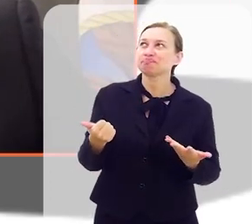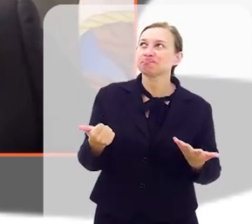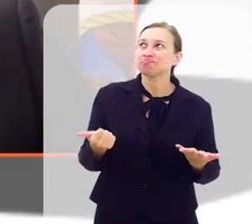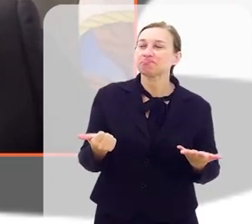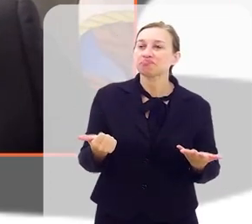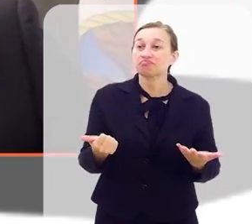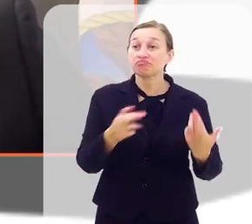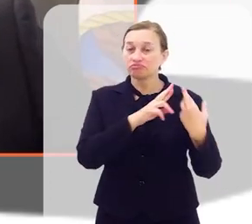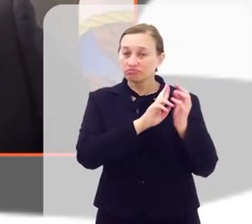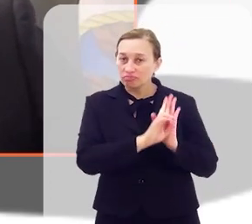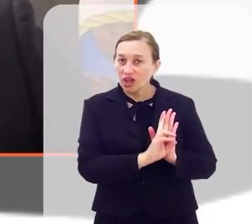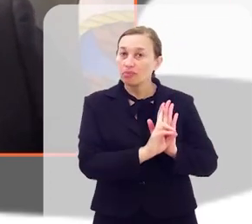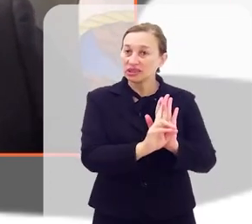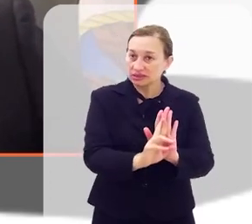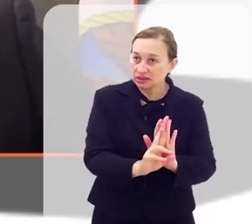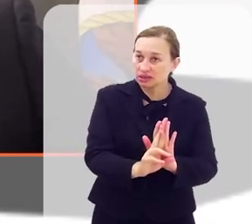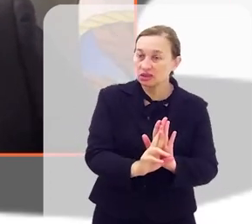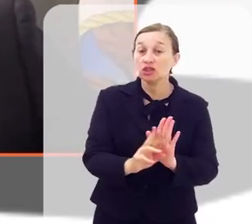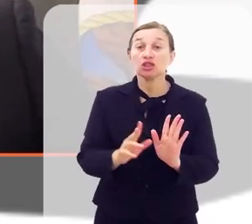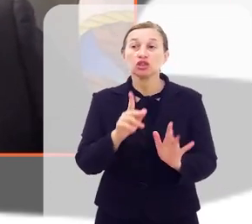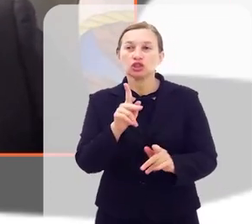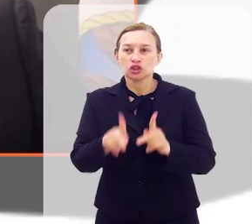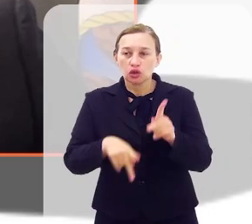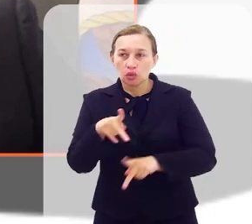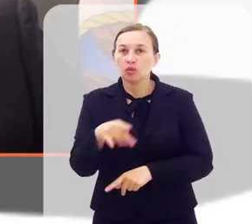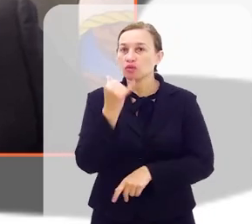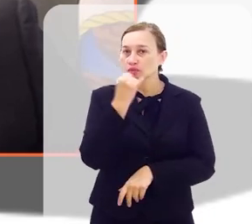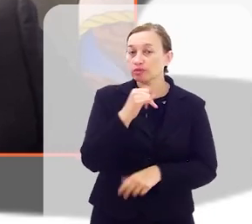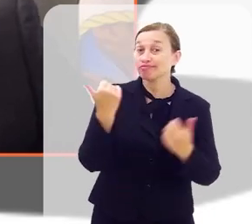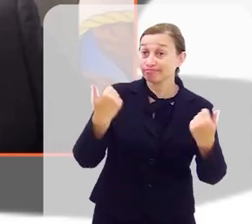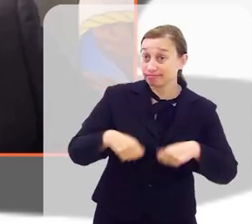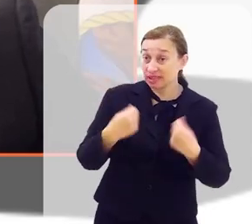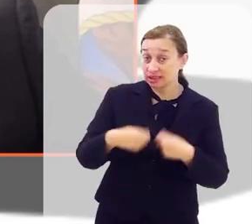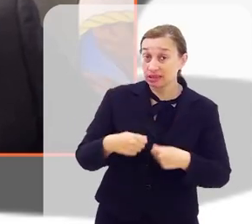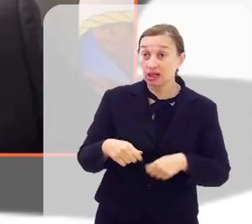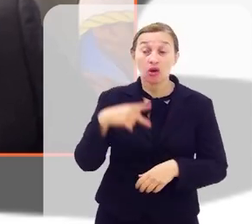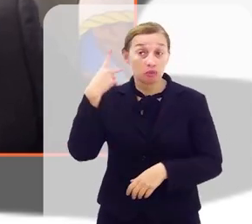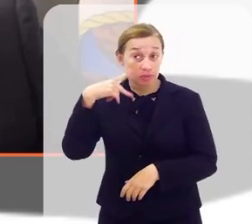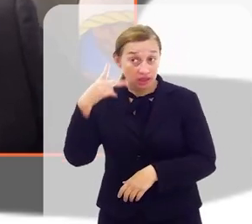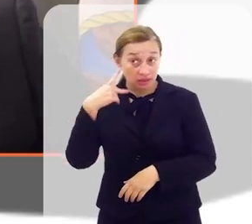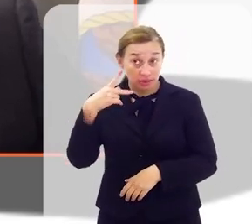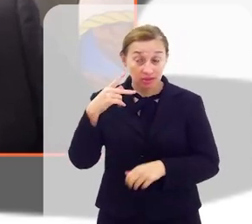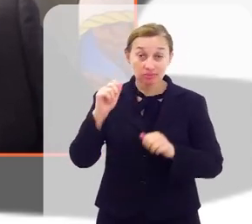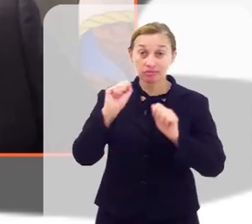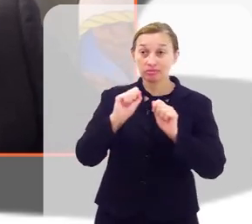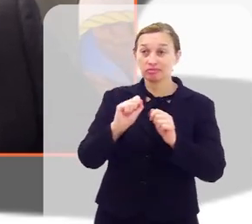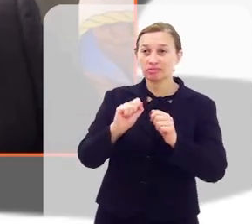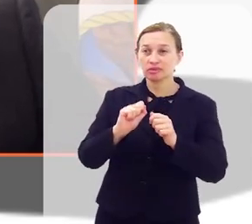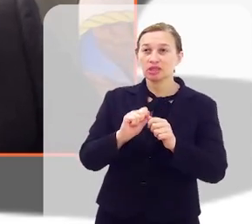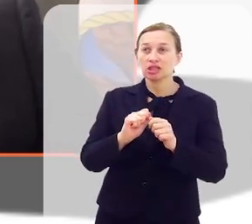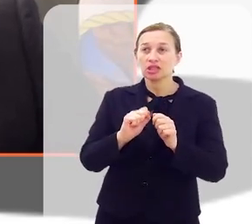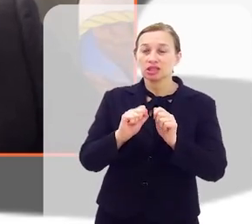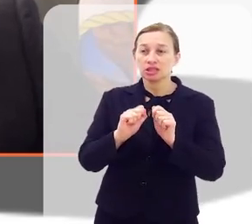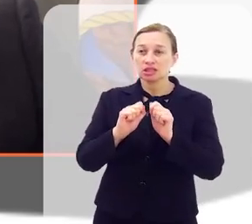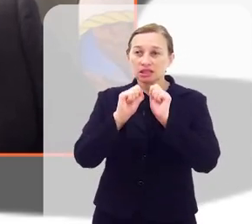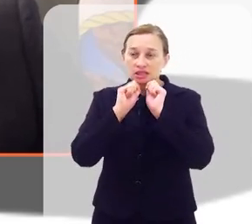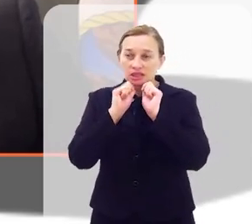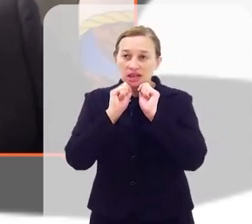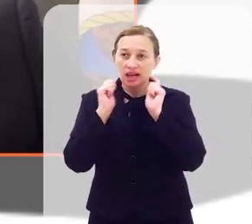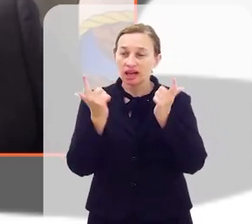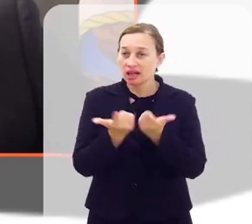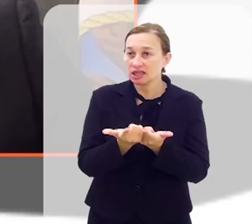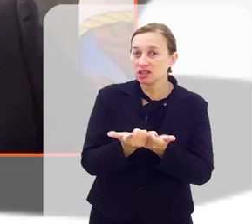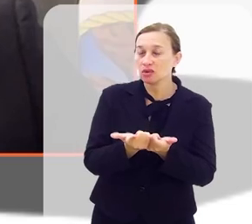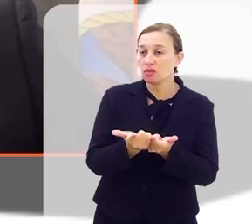representatividade que o povo fluminense precisa no parlamento do Legislativo e com essa nossa